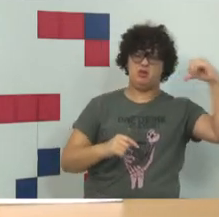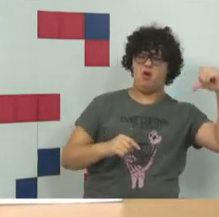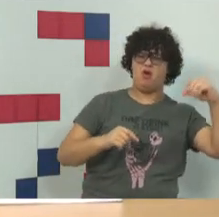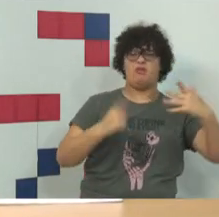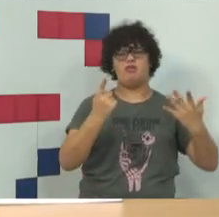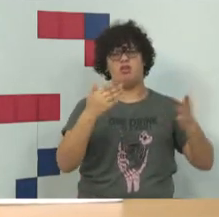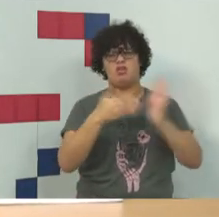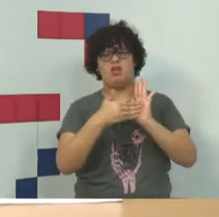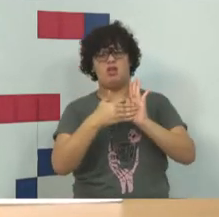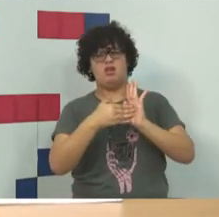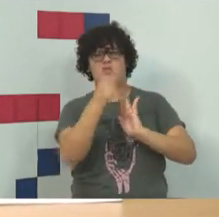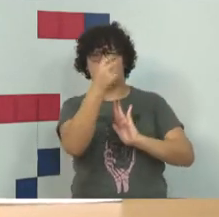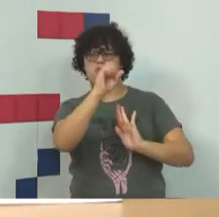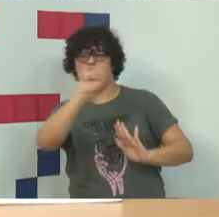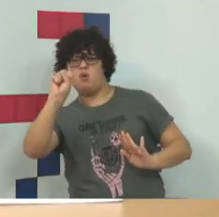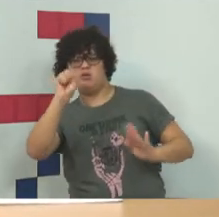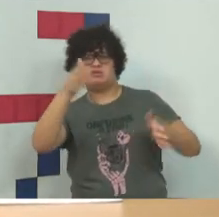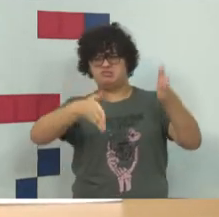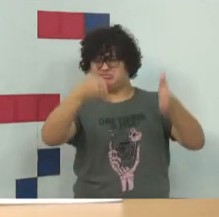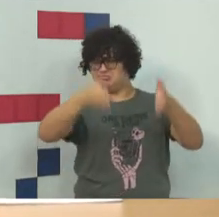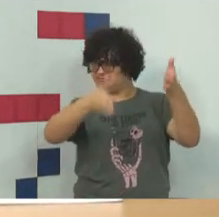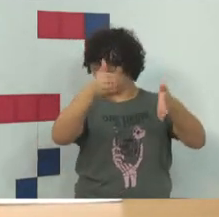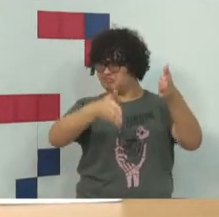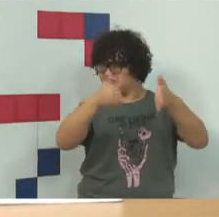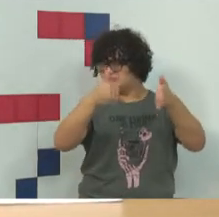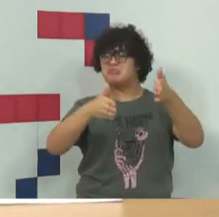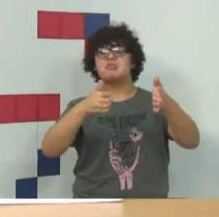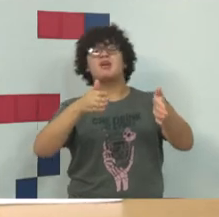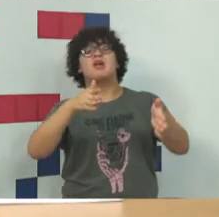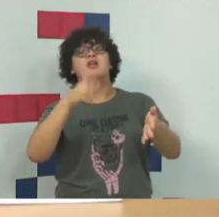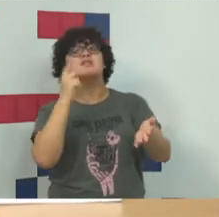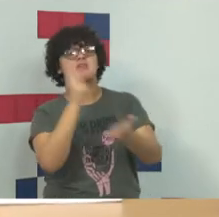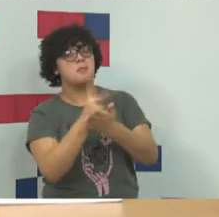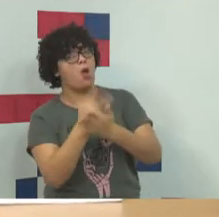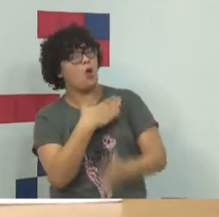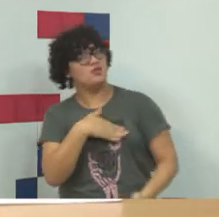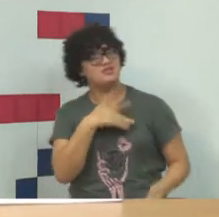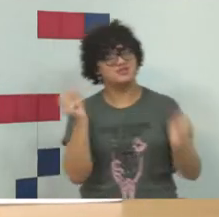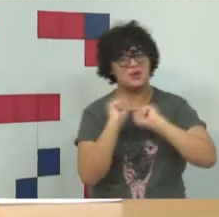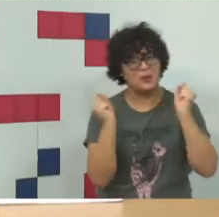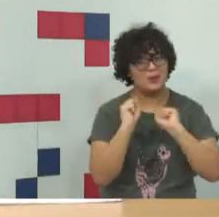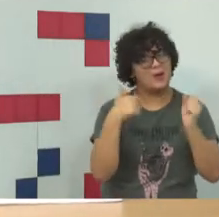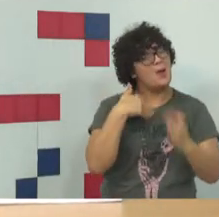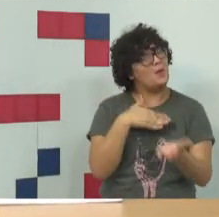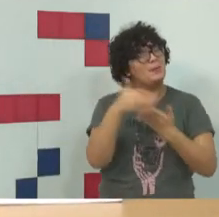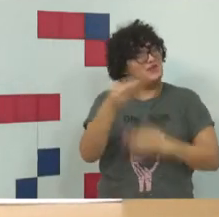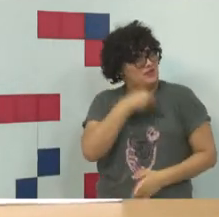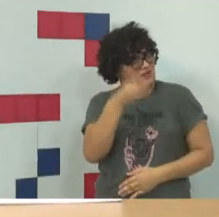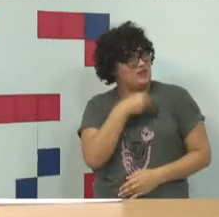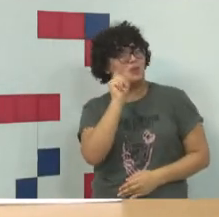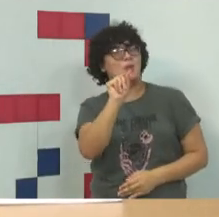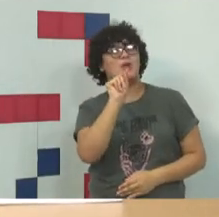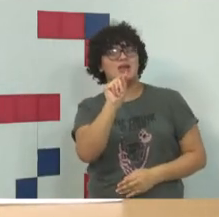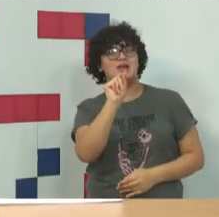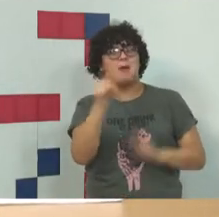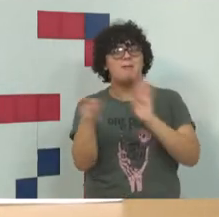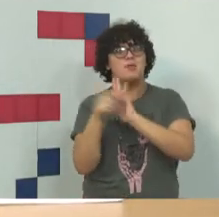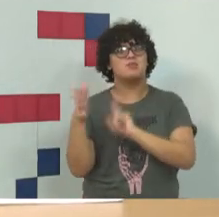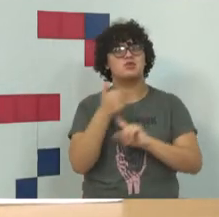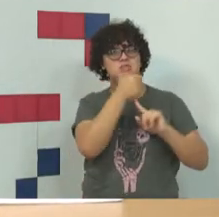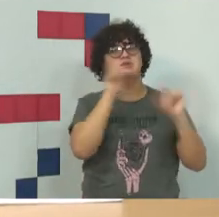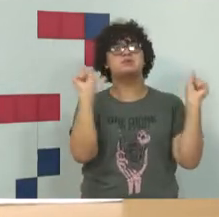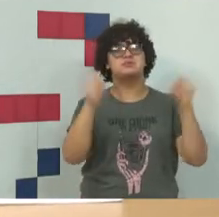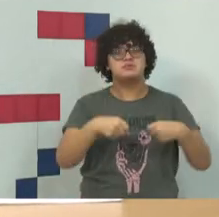força comercial e então eu gostava demais disso, eu comecei a minha vida em tecnologia